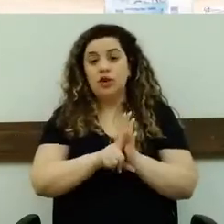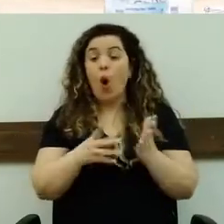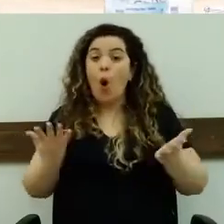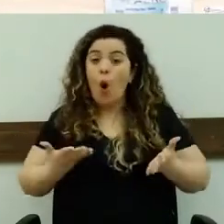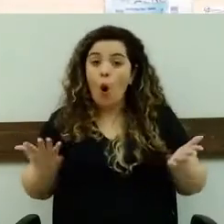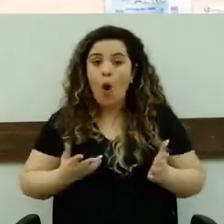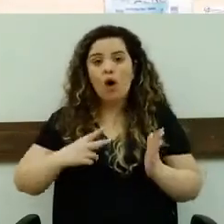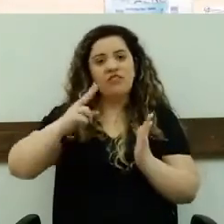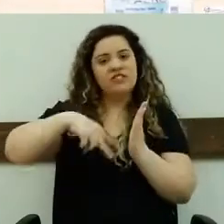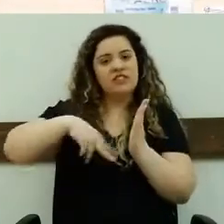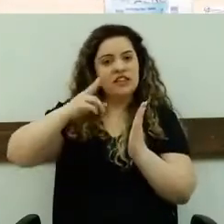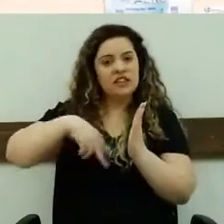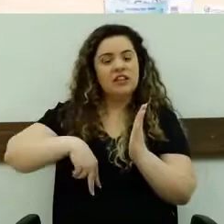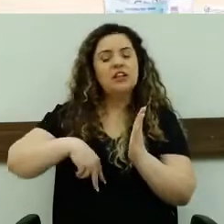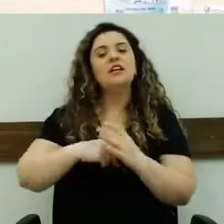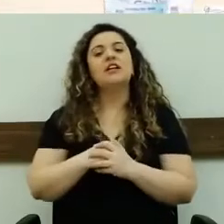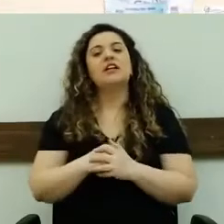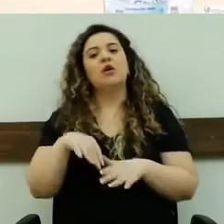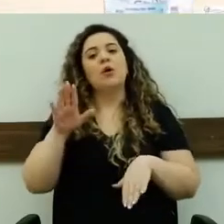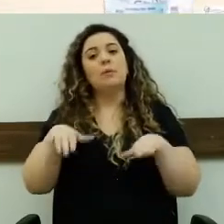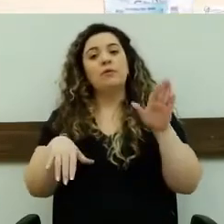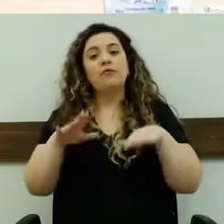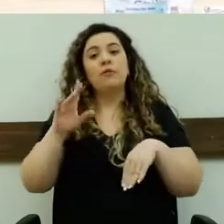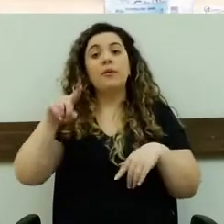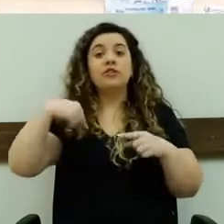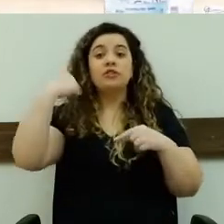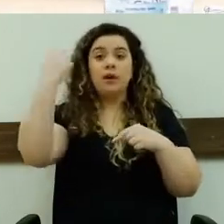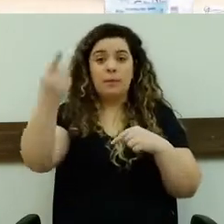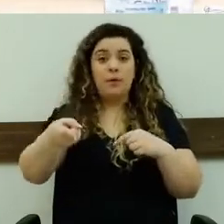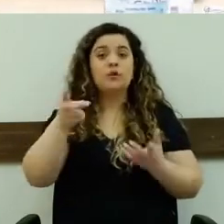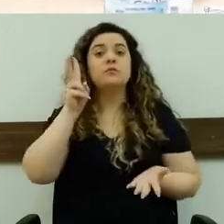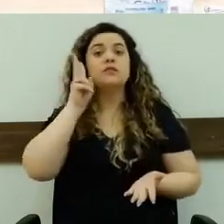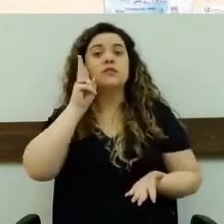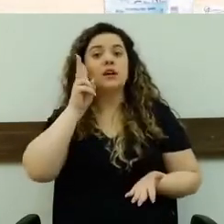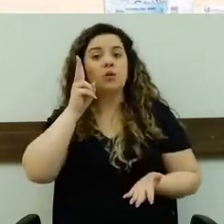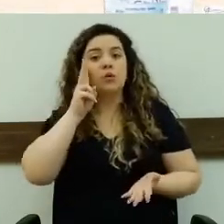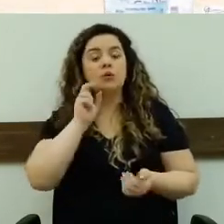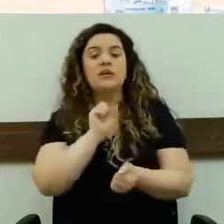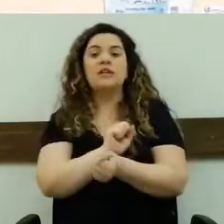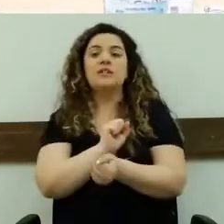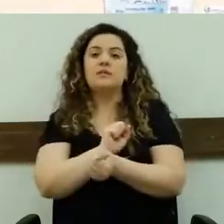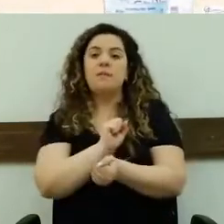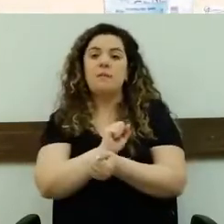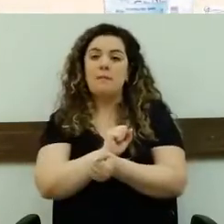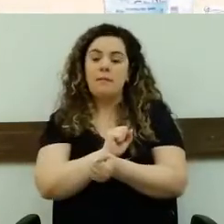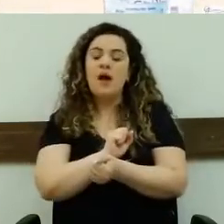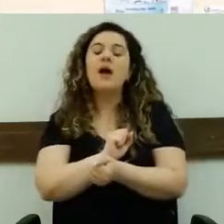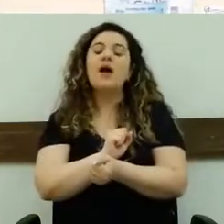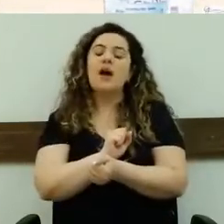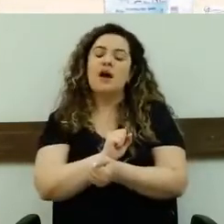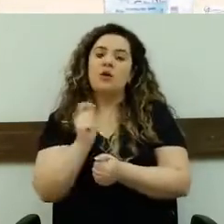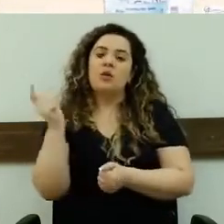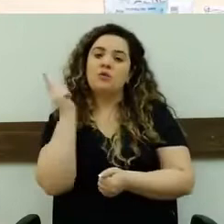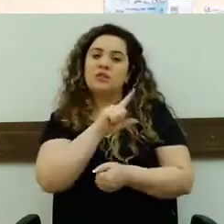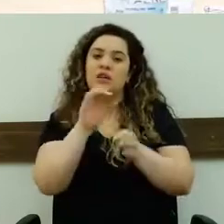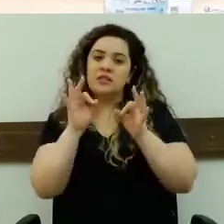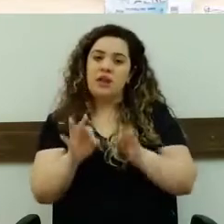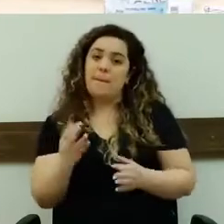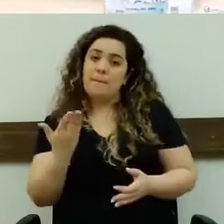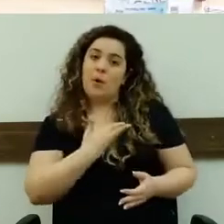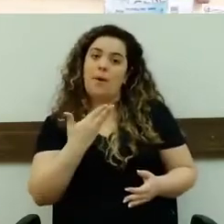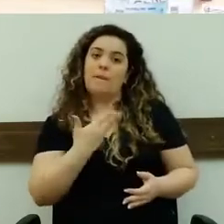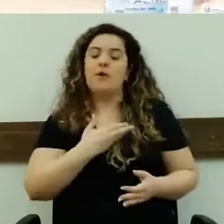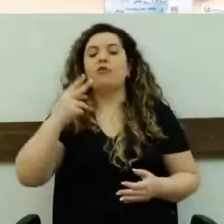lido, e provavelmente vai para a votação na próxima segunda. Eu espero também que dê certo, que meus amigos vereadores entendam essa